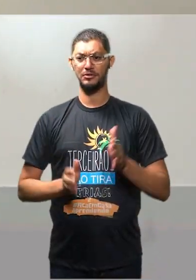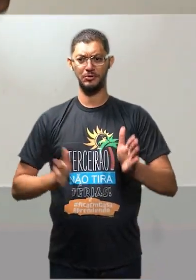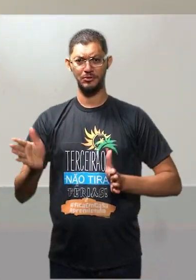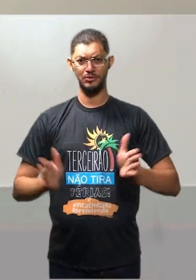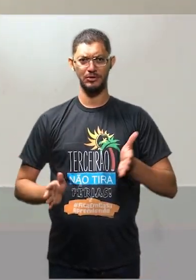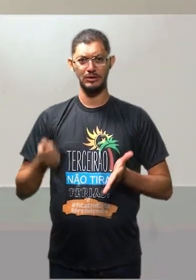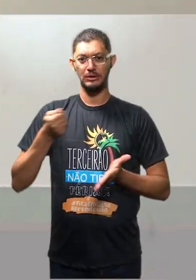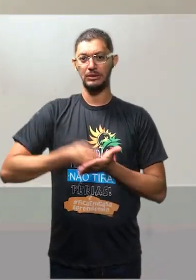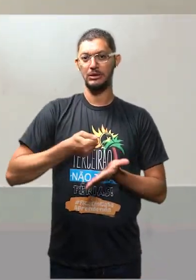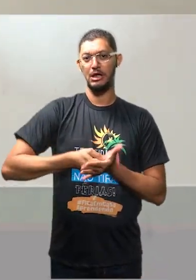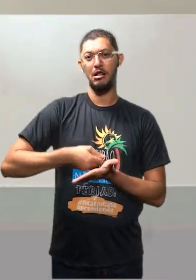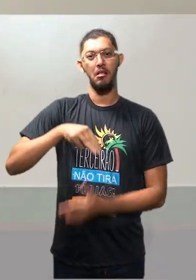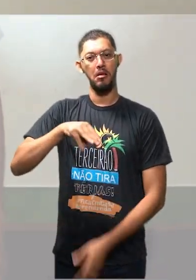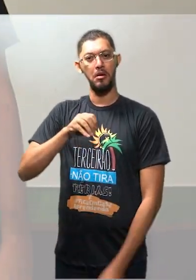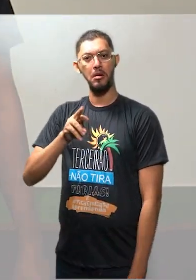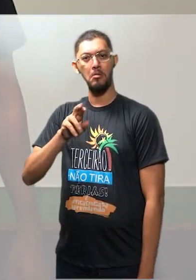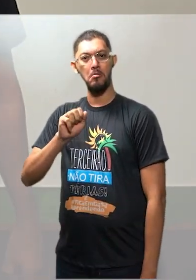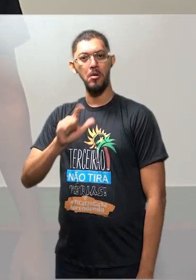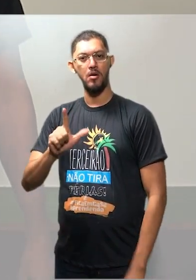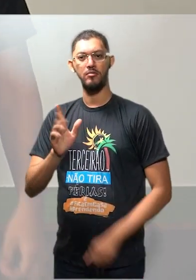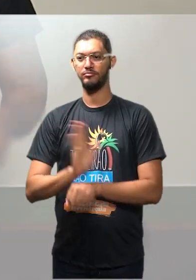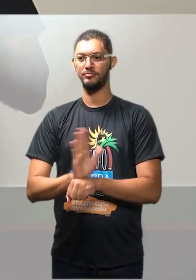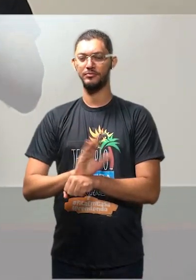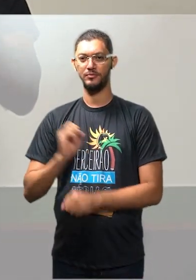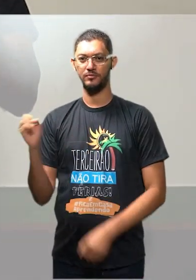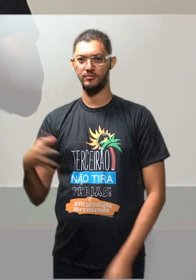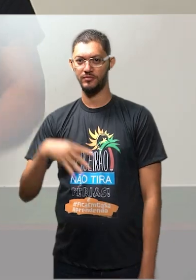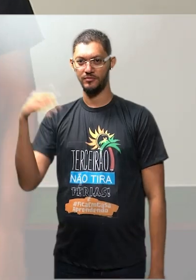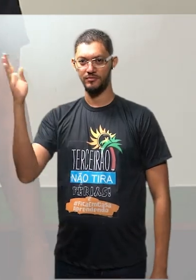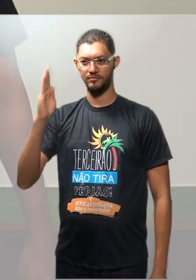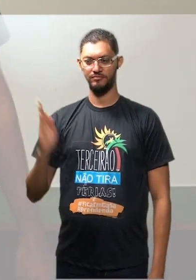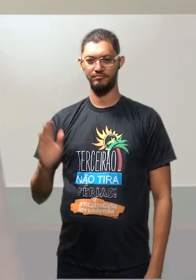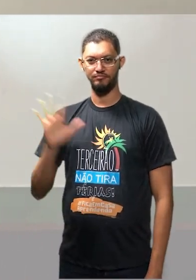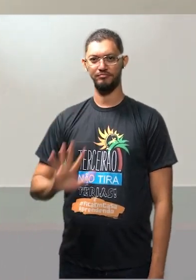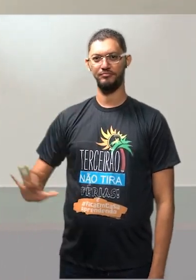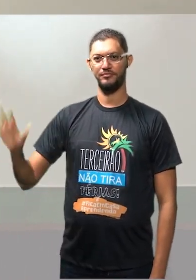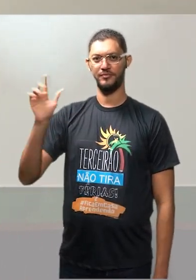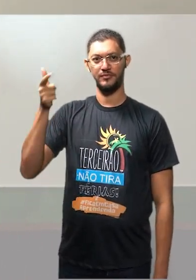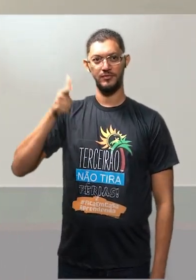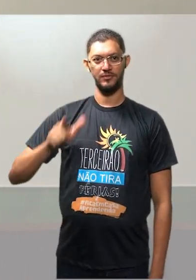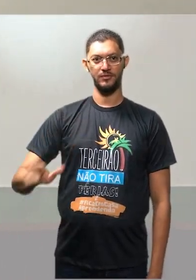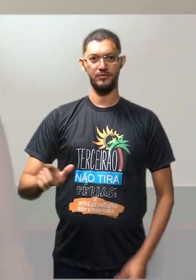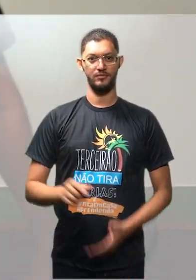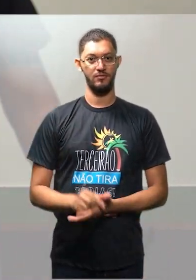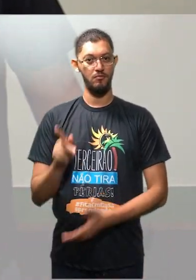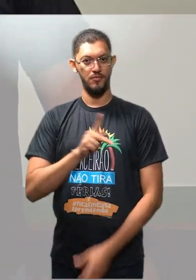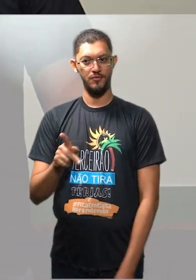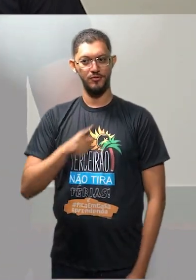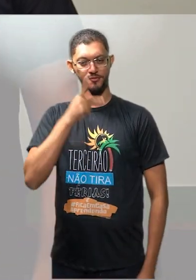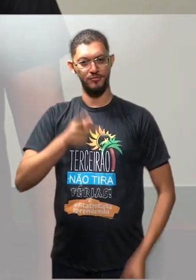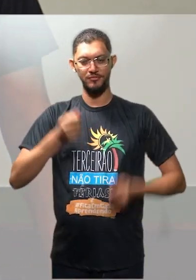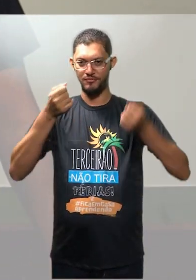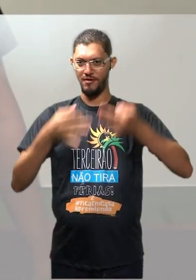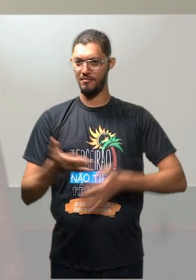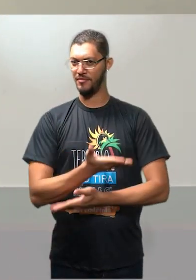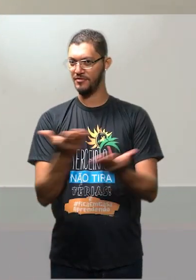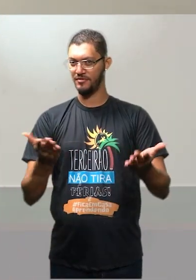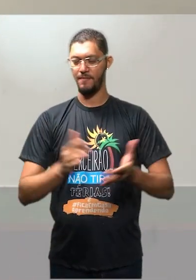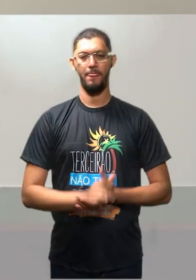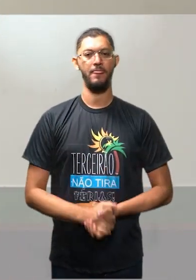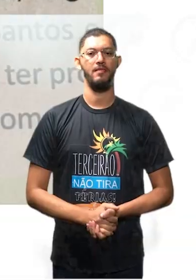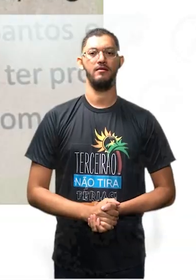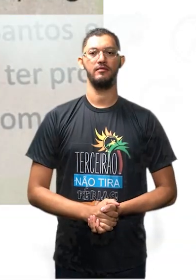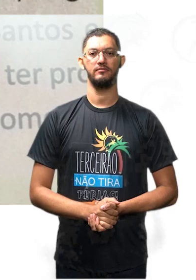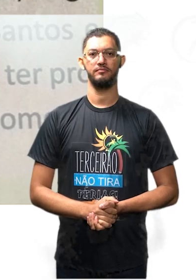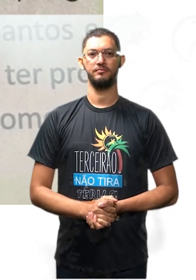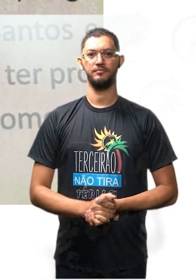para moralizar o cinema nacional. Perfeito? Continuando, só é o vídeo onde conta isso aí. Vamos lá. Passando em